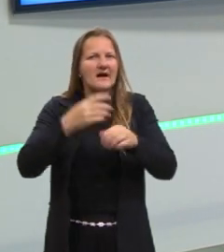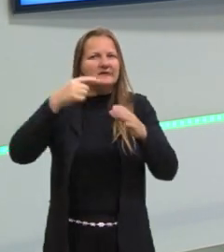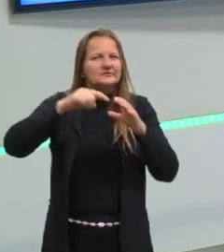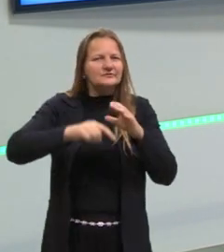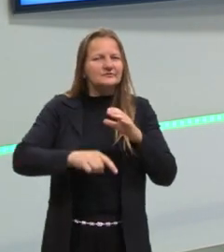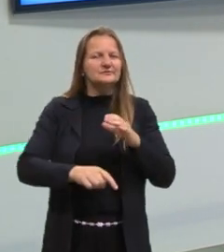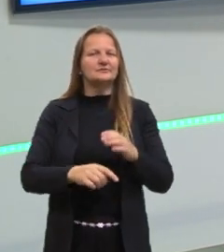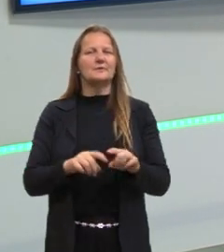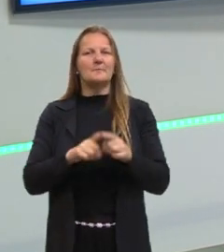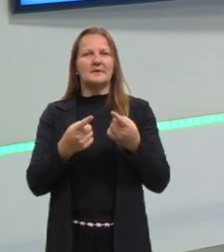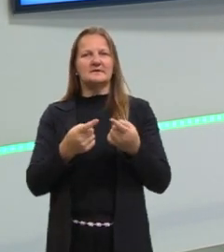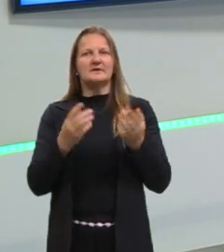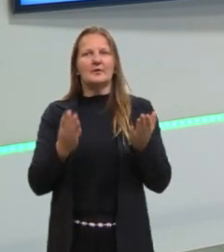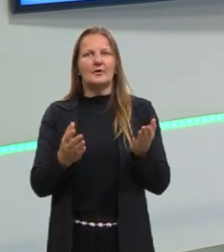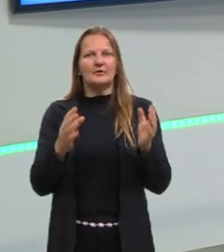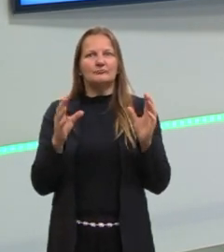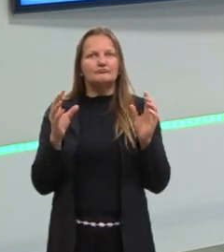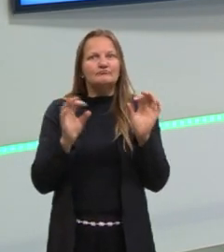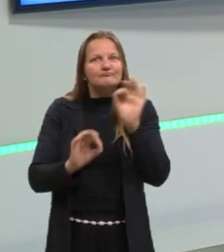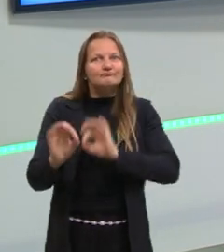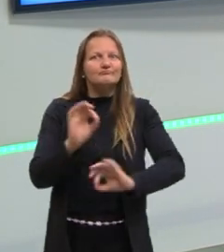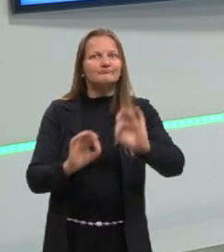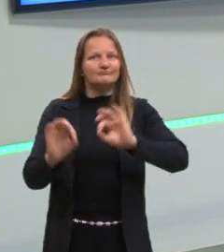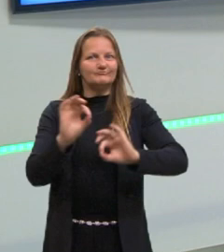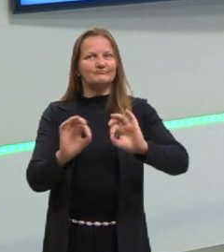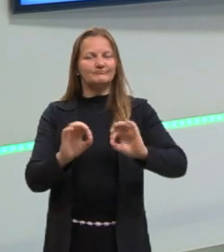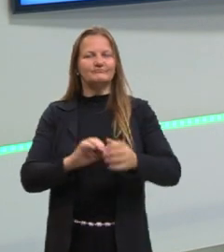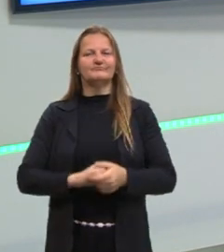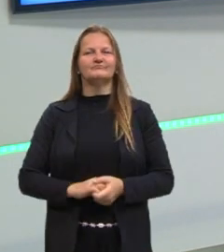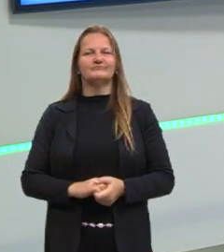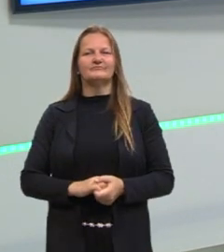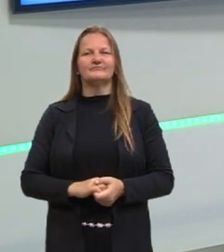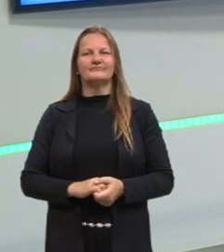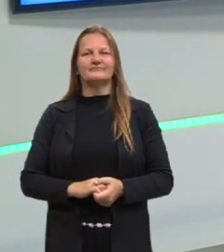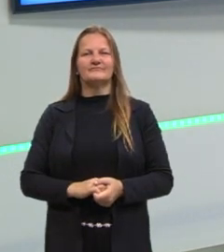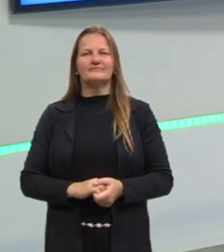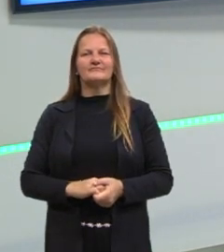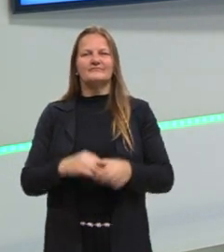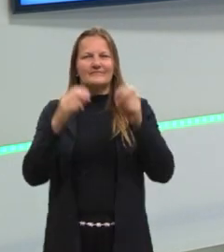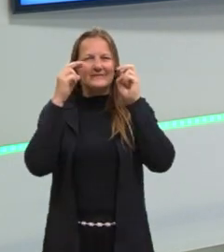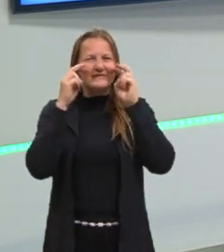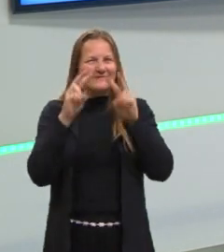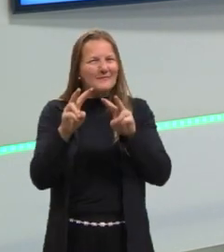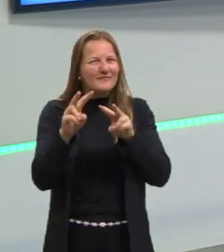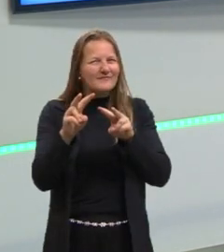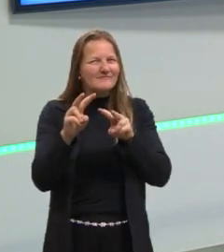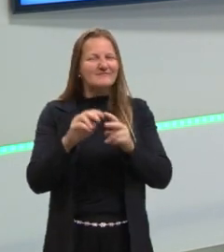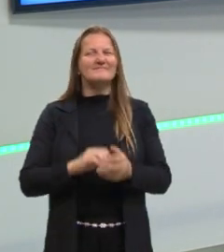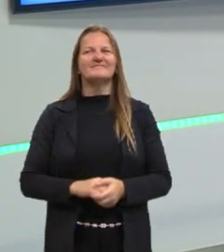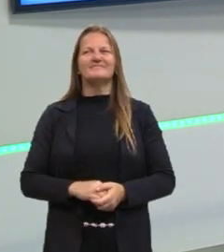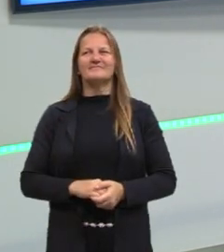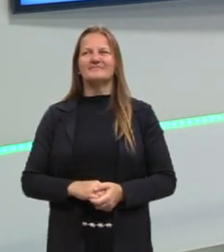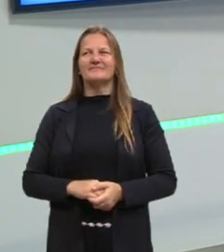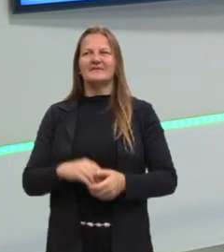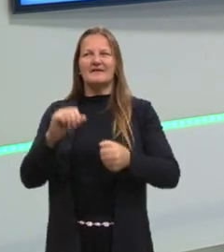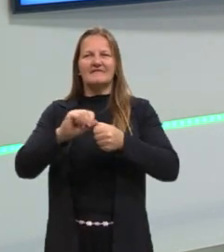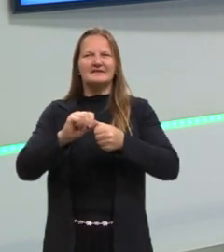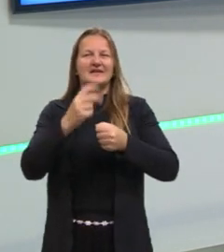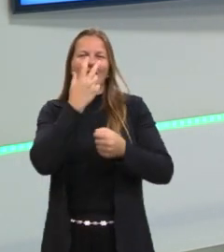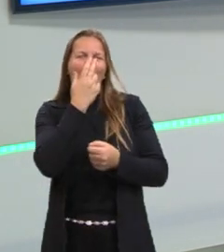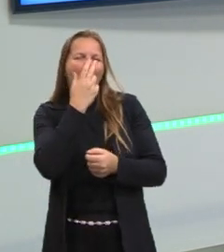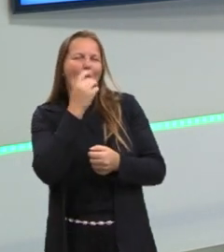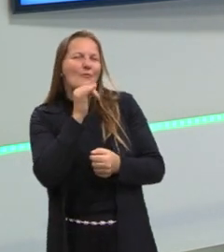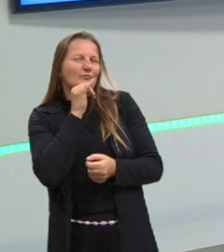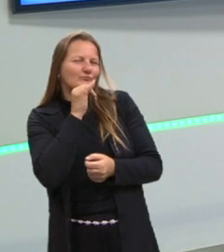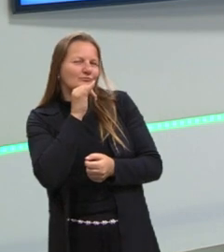mas é para estar pelo menos um pouquinho preparado, preparada, né? Então, ver se está mesmo? Então, vamos fazer uma provinha hoje com